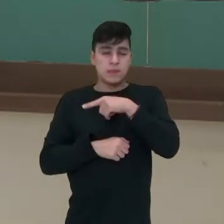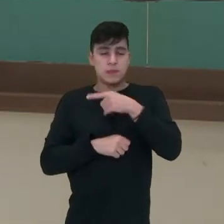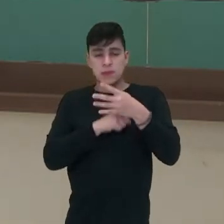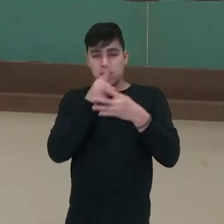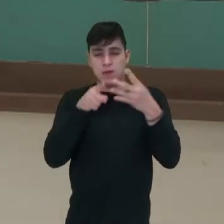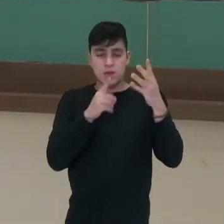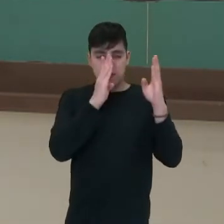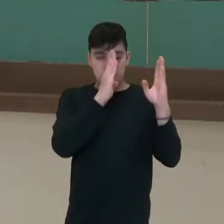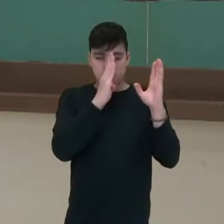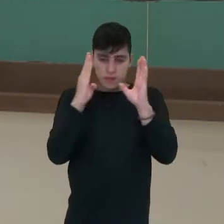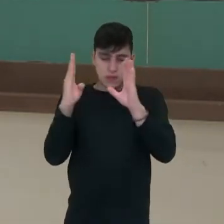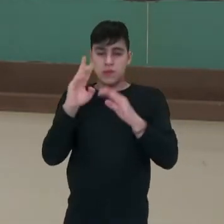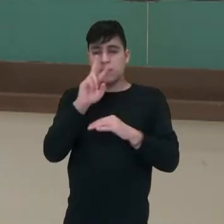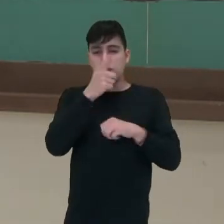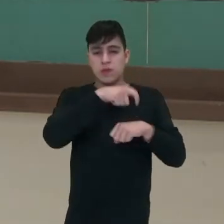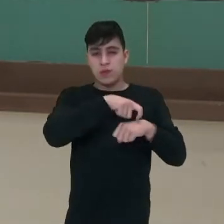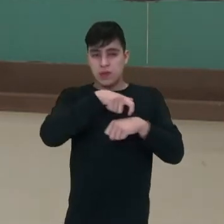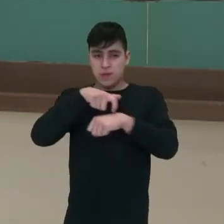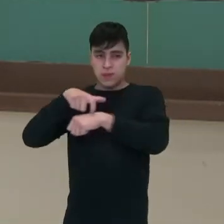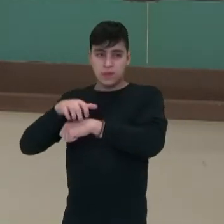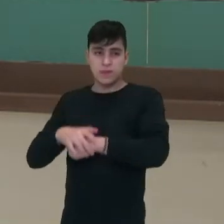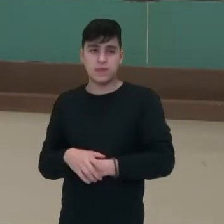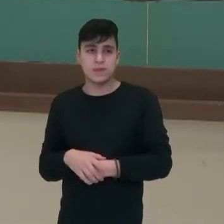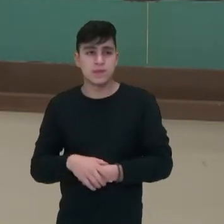compassos de dois tempos.